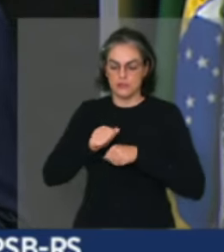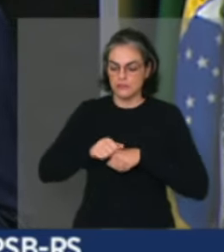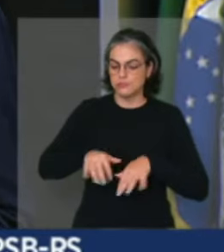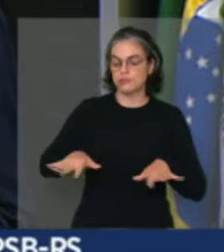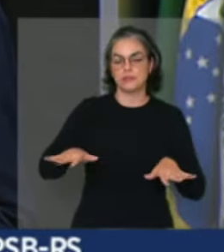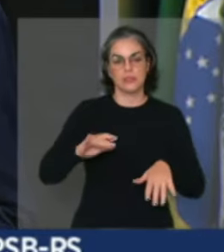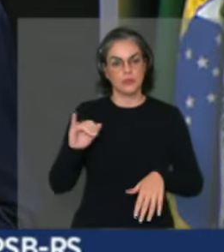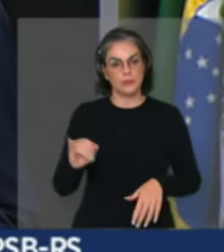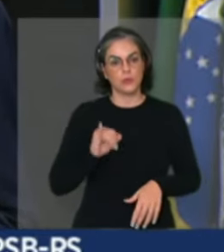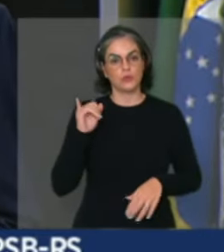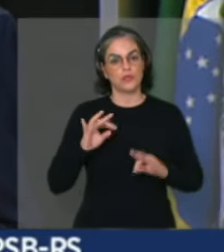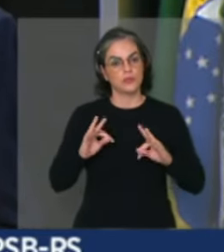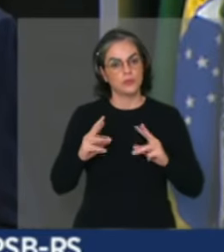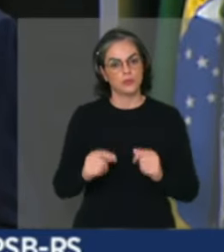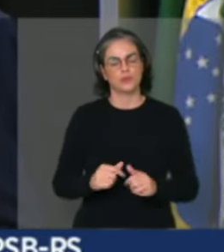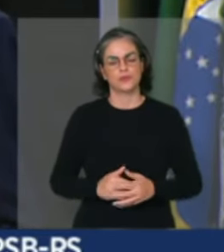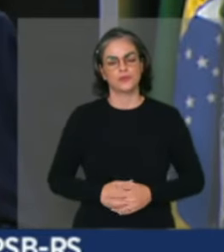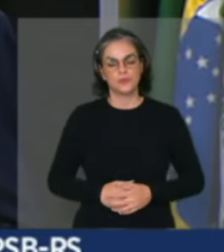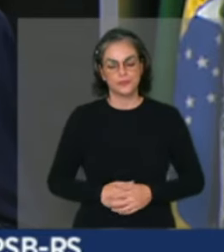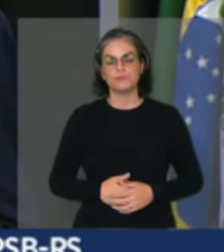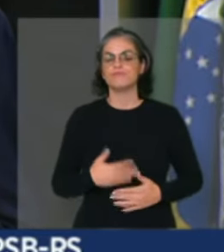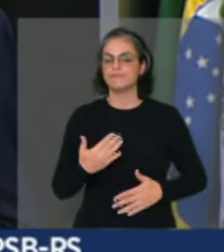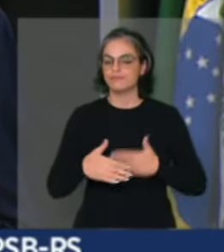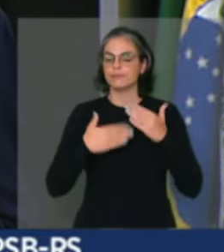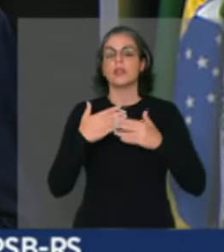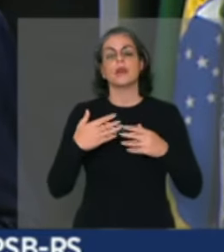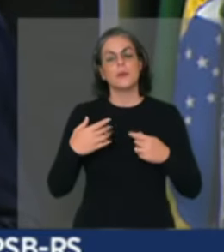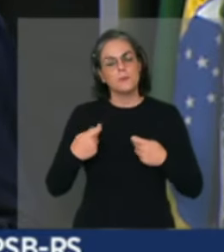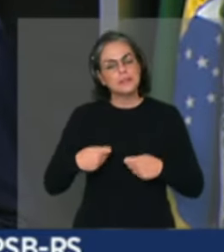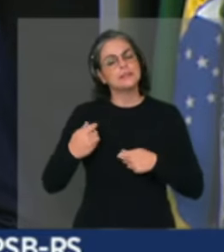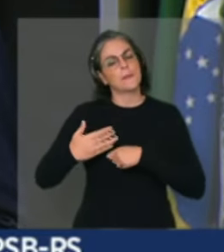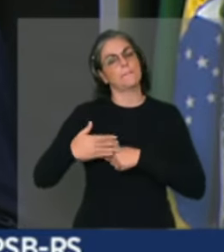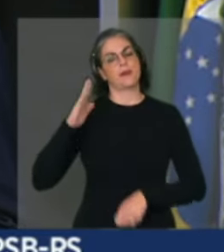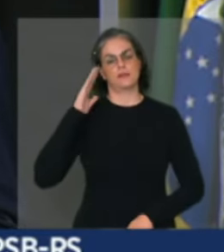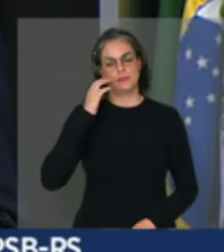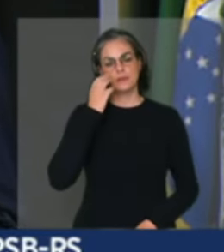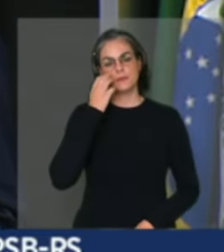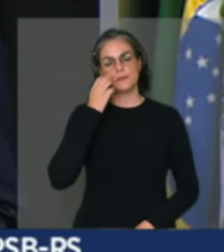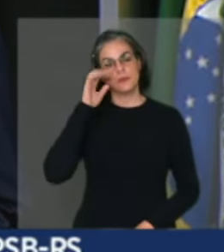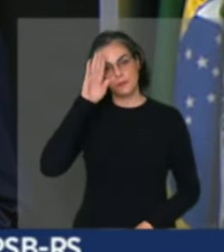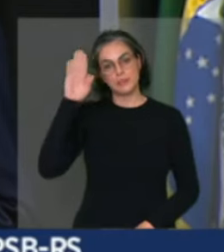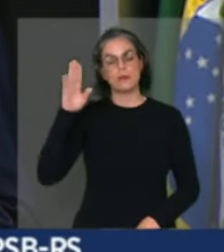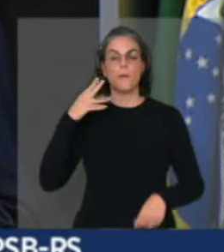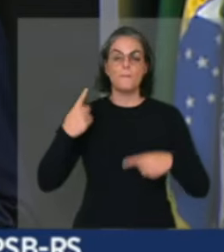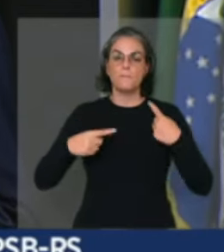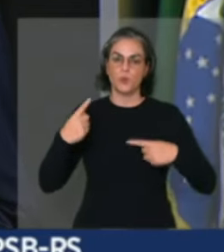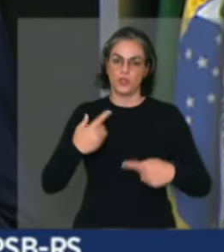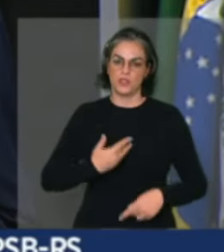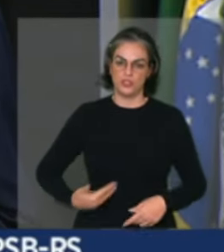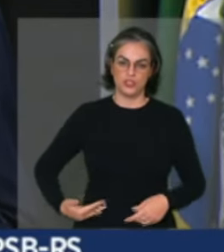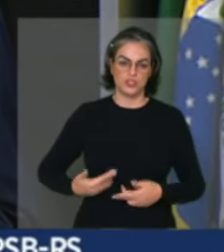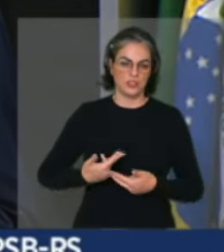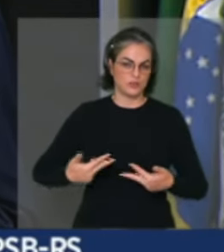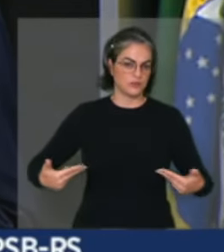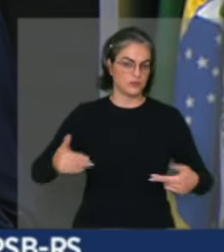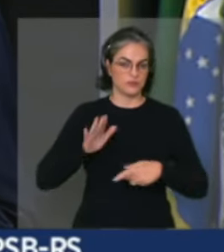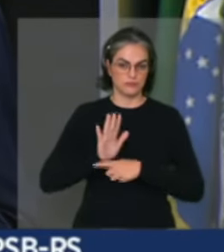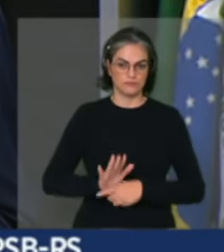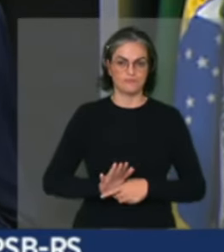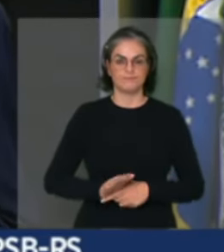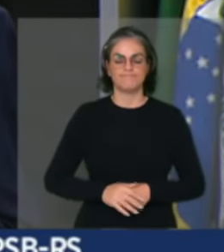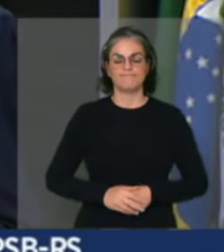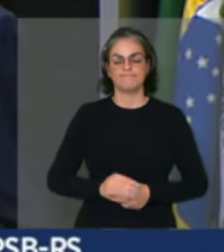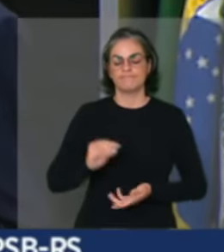Claro que precisamos muito avançar ainda, em especial nas políticas públicas, está nos fazendo muita